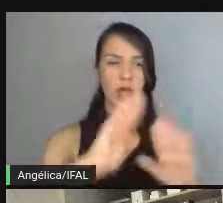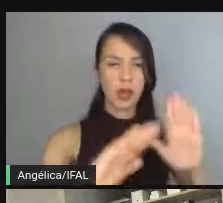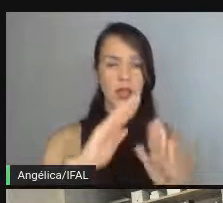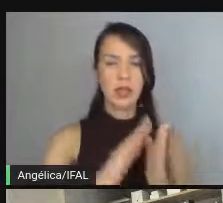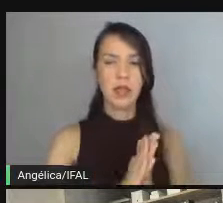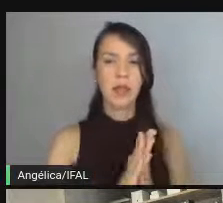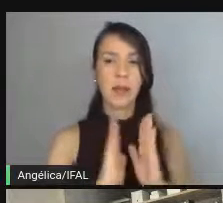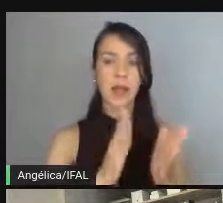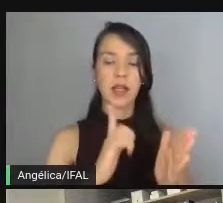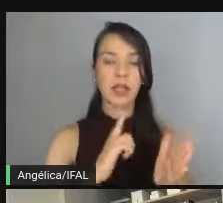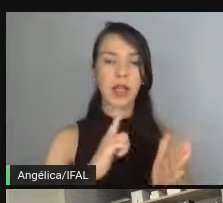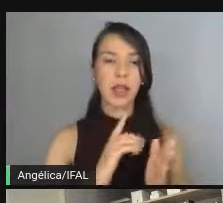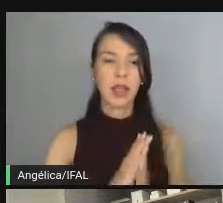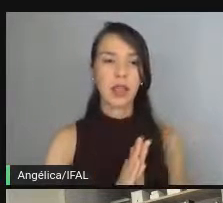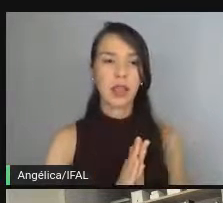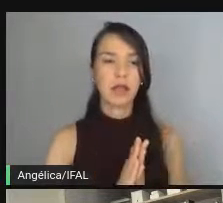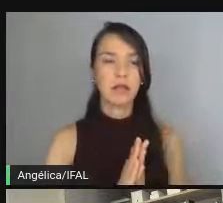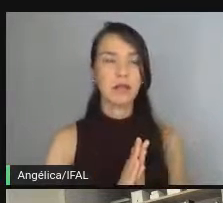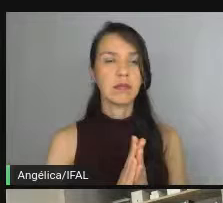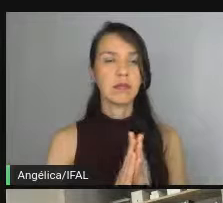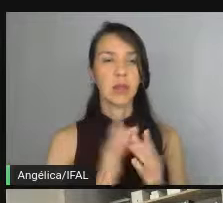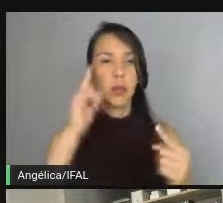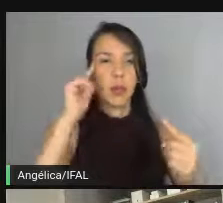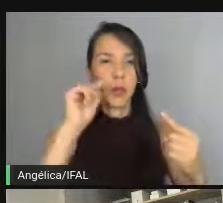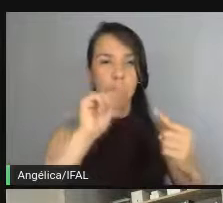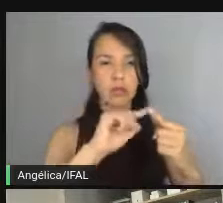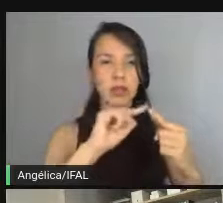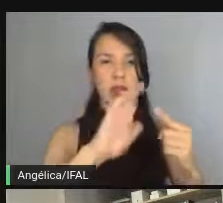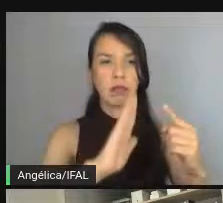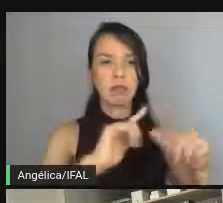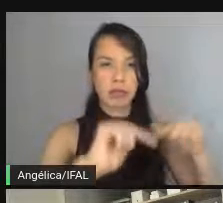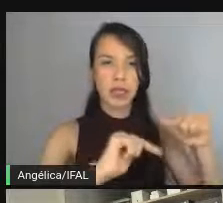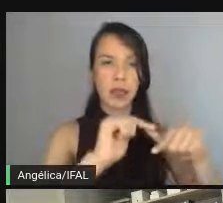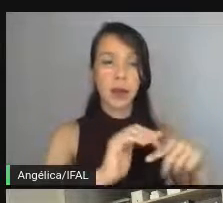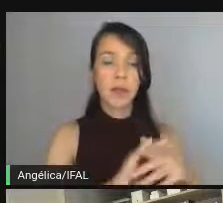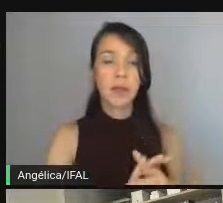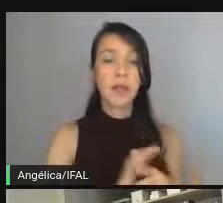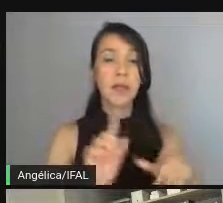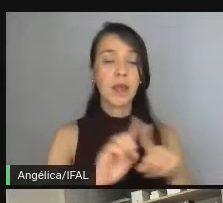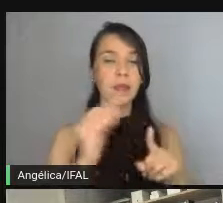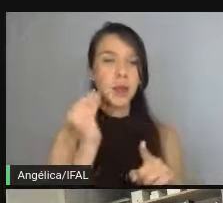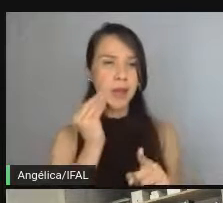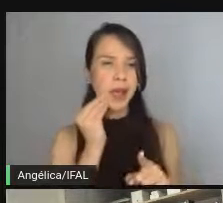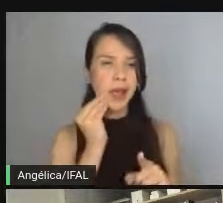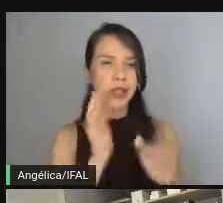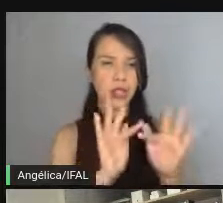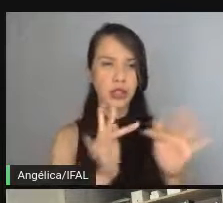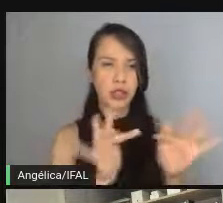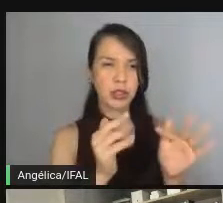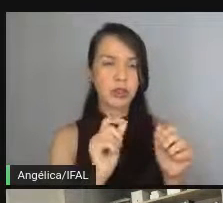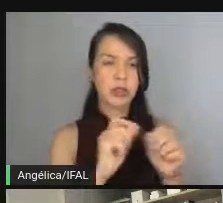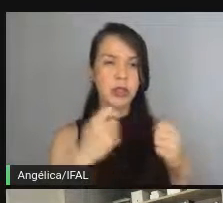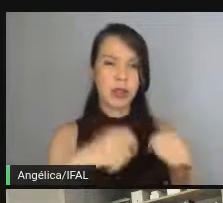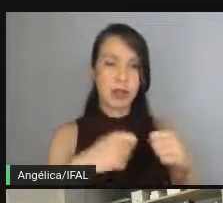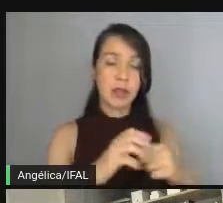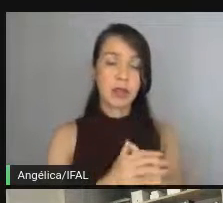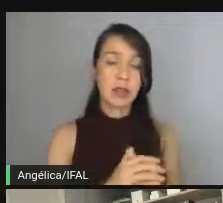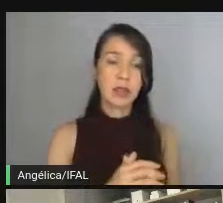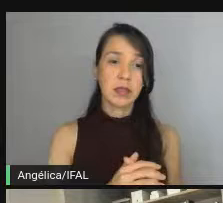para já ter objetos para trabalhar, algum teste mínimo de relacionamento que precise